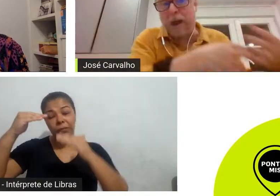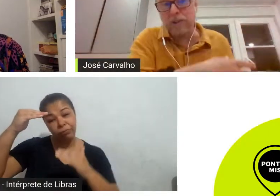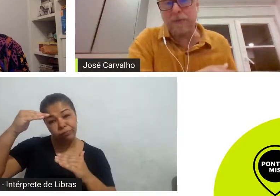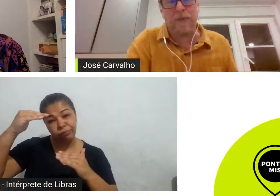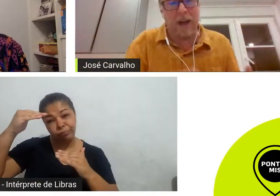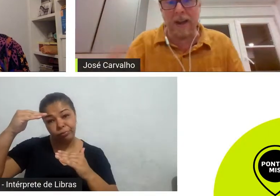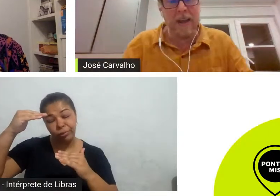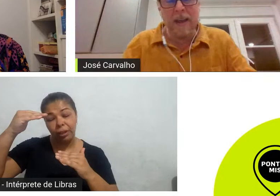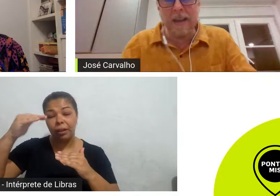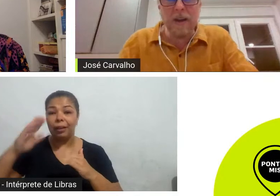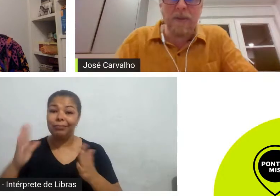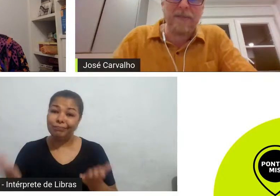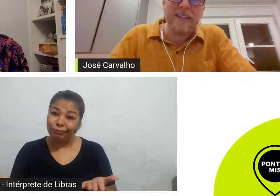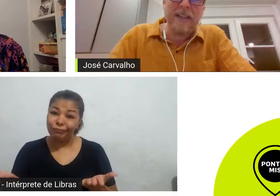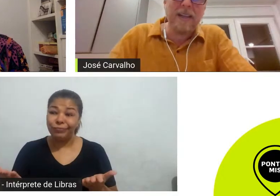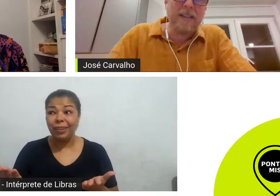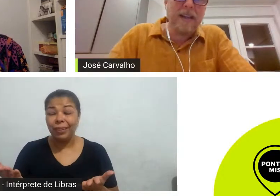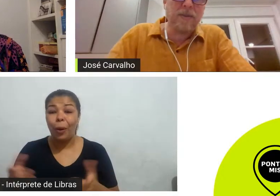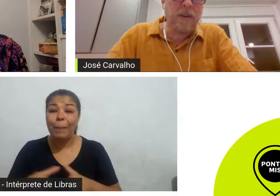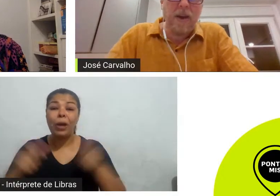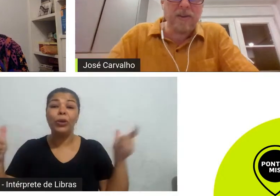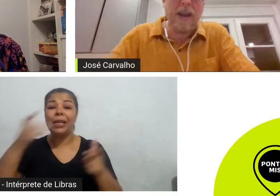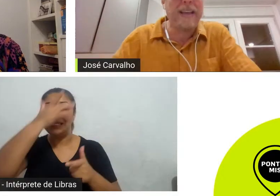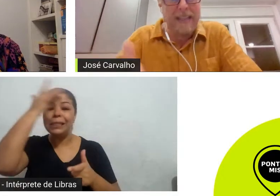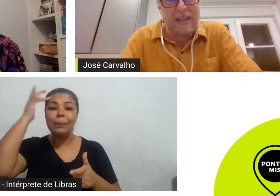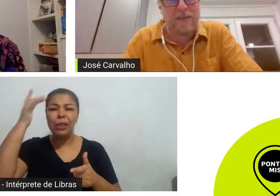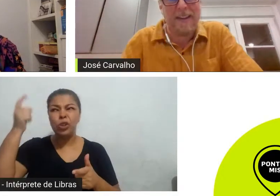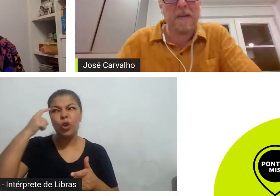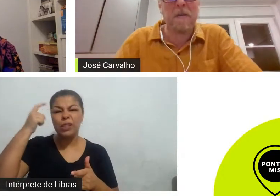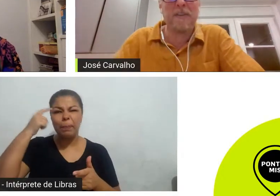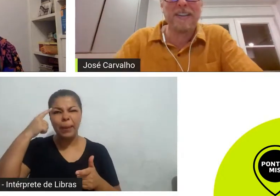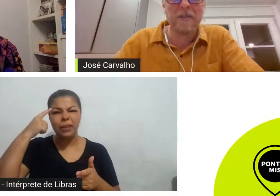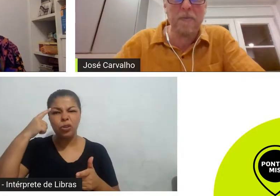vai comprar os de fora e não vai fazer aqui dentro o eu acho